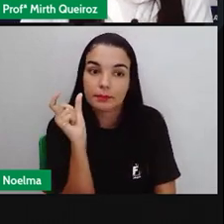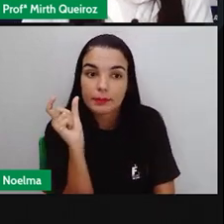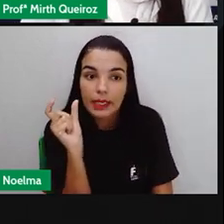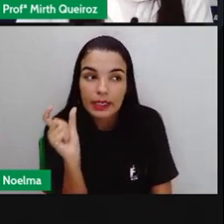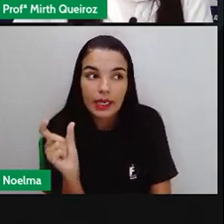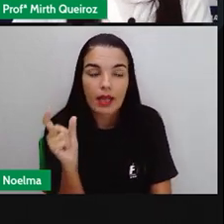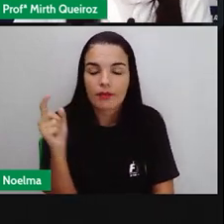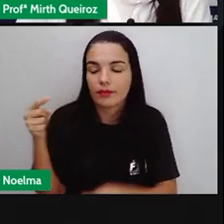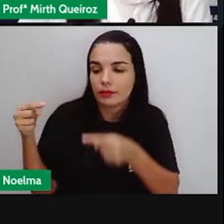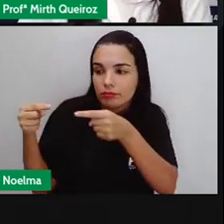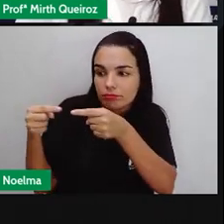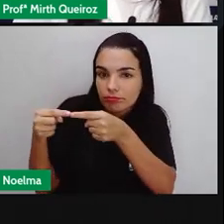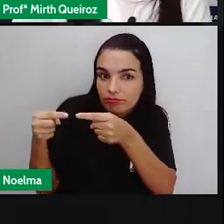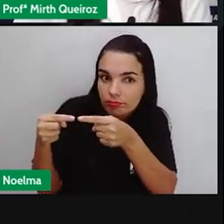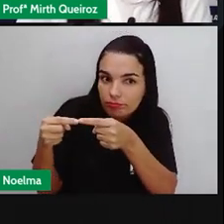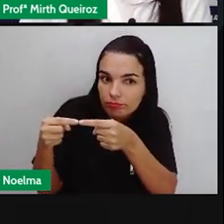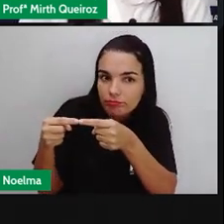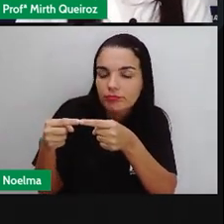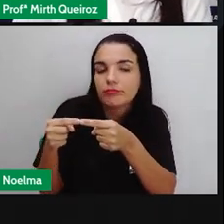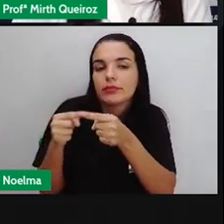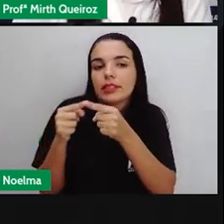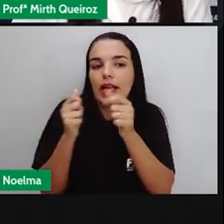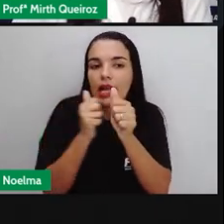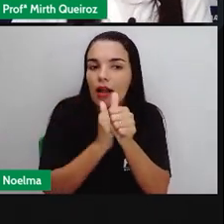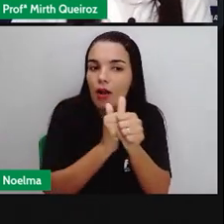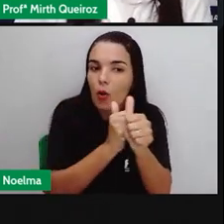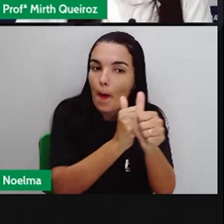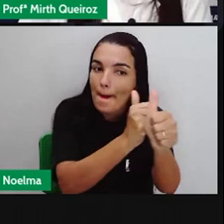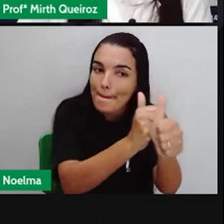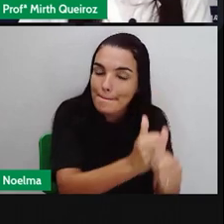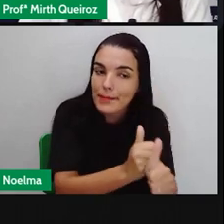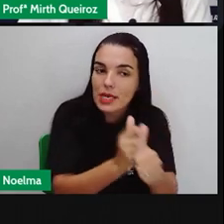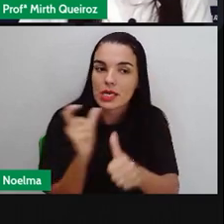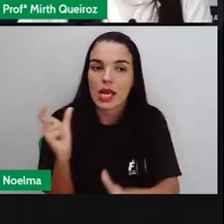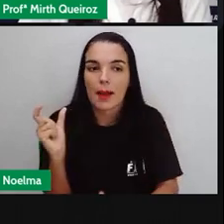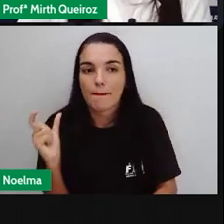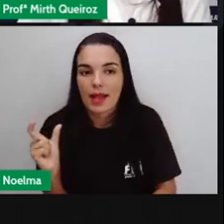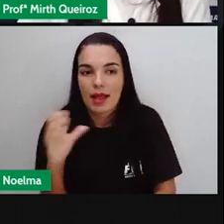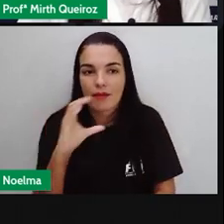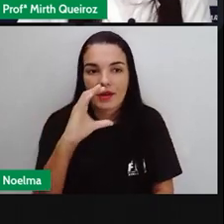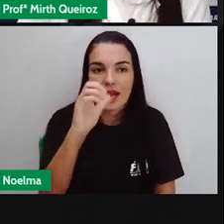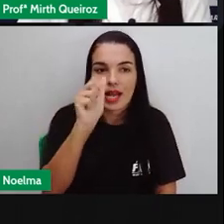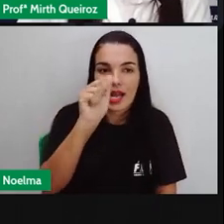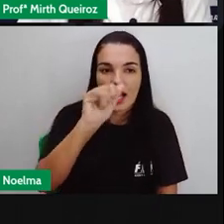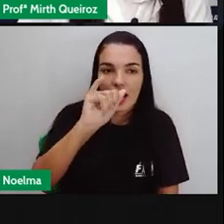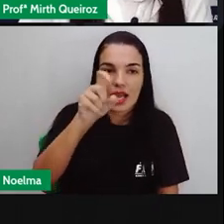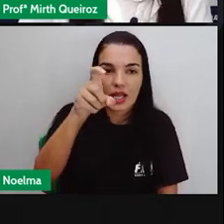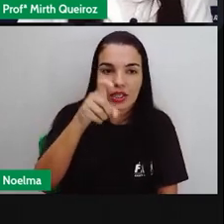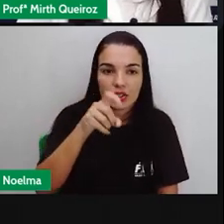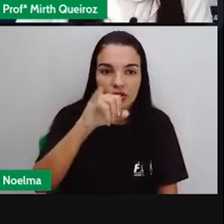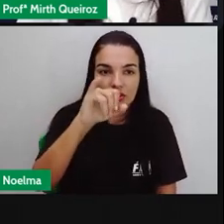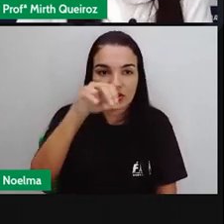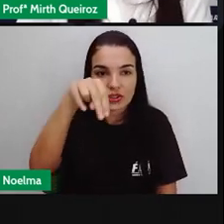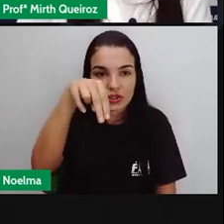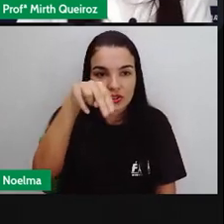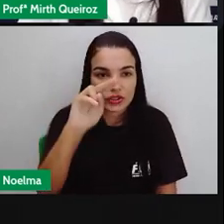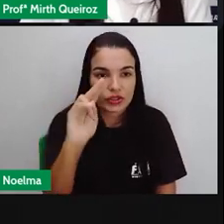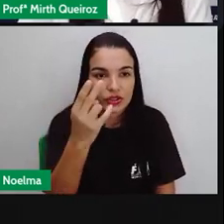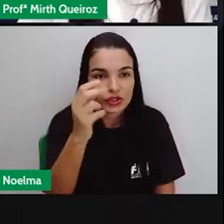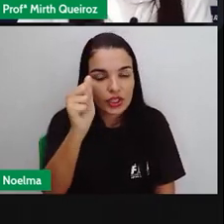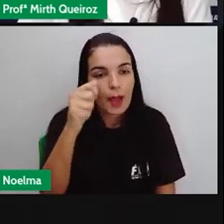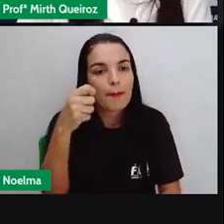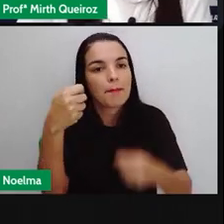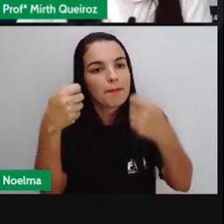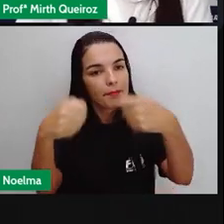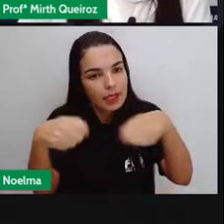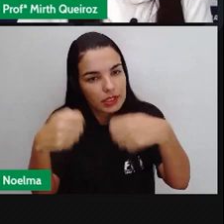palavras que têm relação com a palavra caixinha, vai mudar. Porque tem